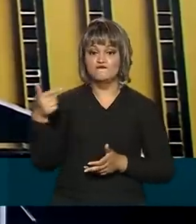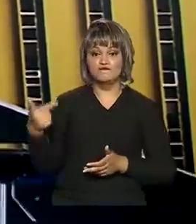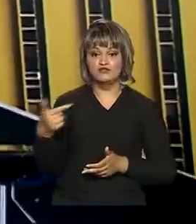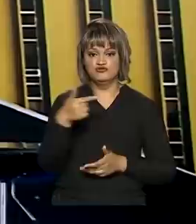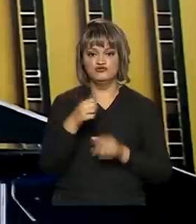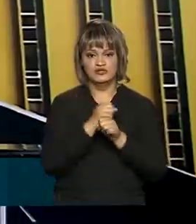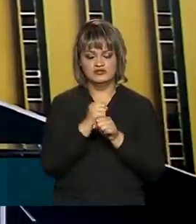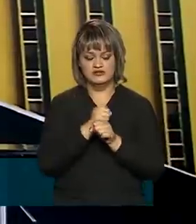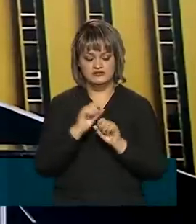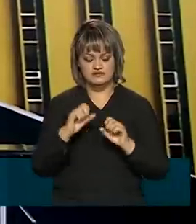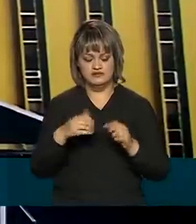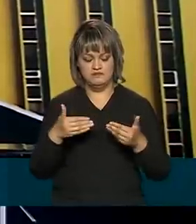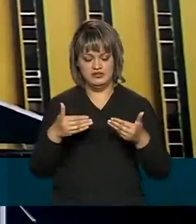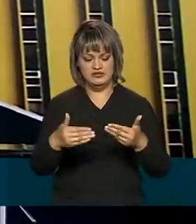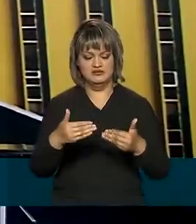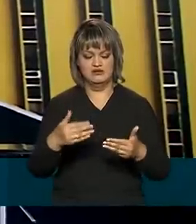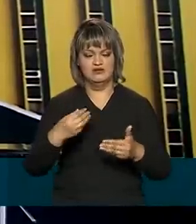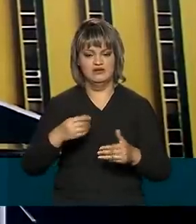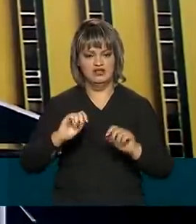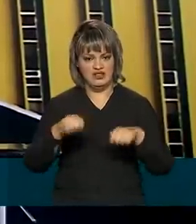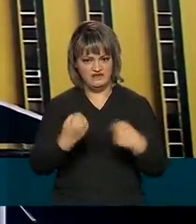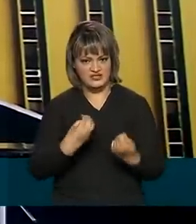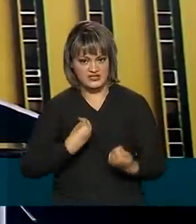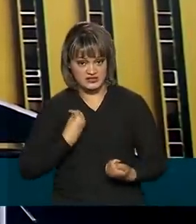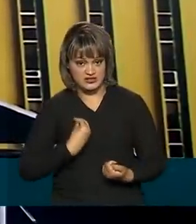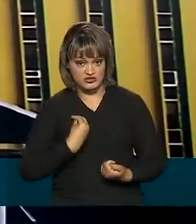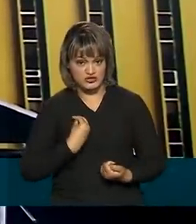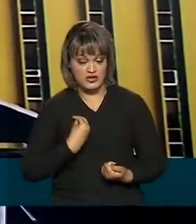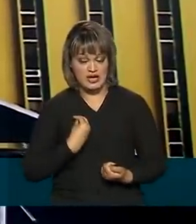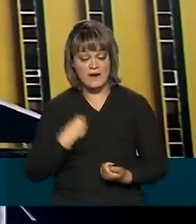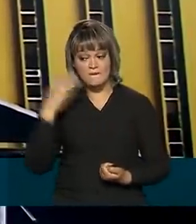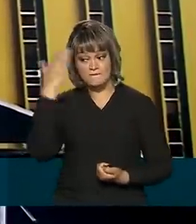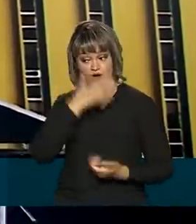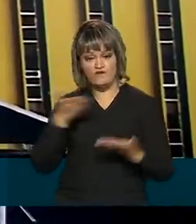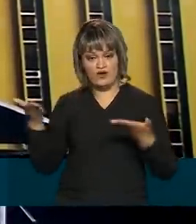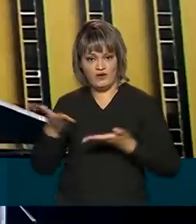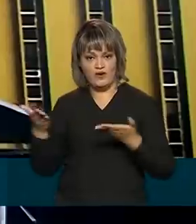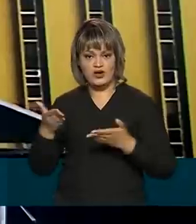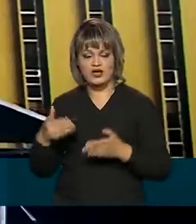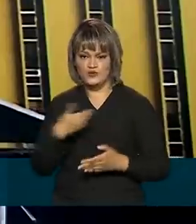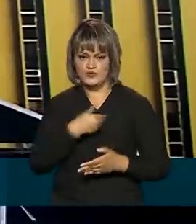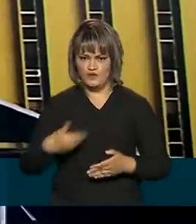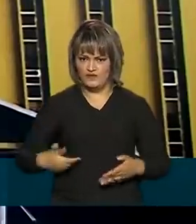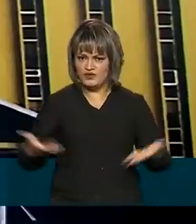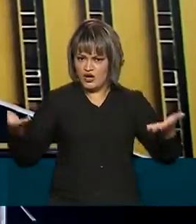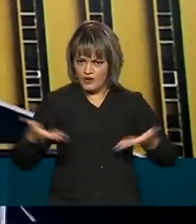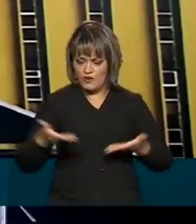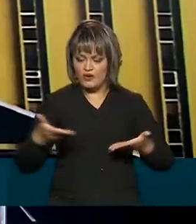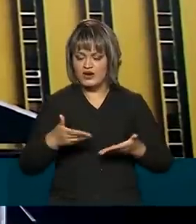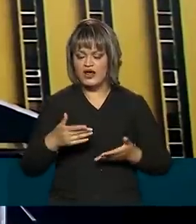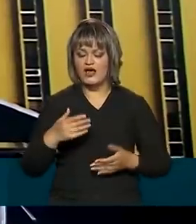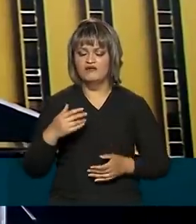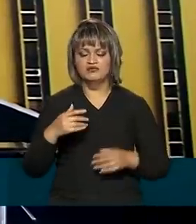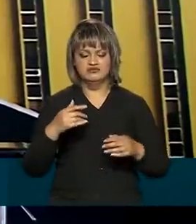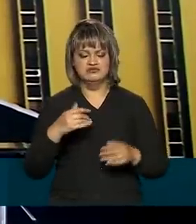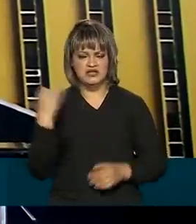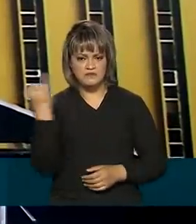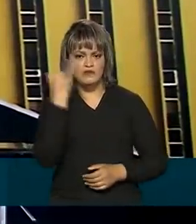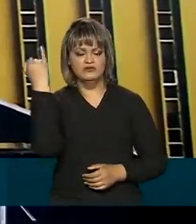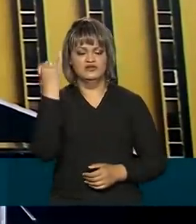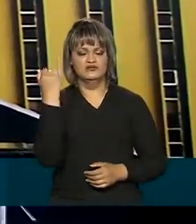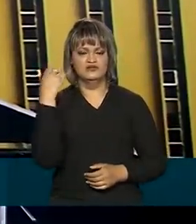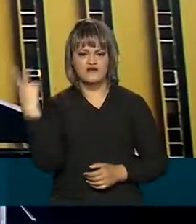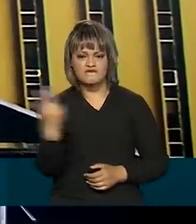Ministério da Defesa, fica notório que este governo resgatou a relevância, o respeito e a